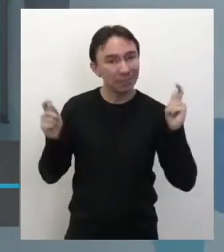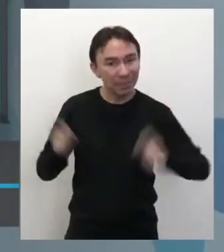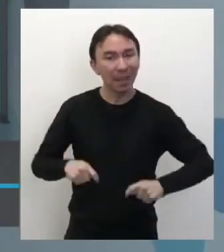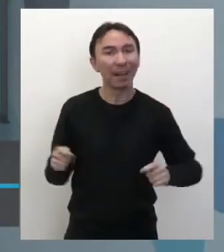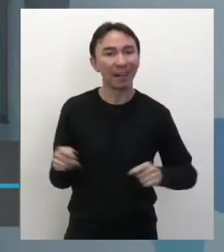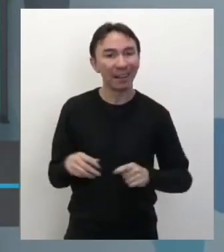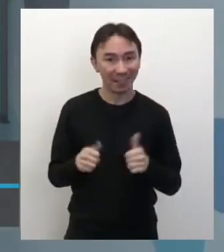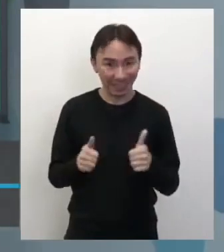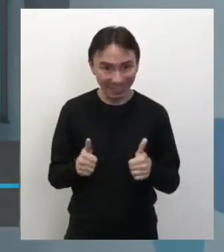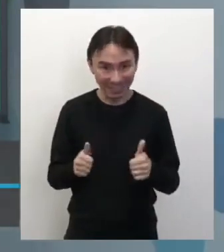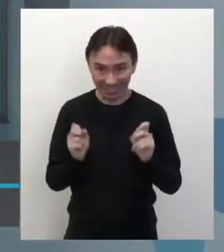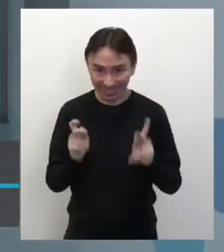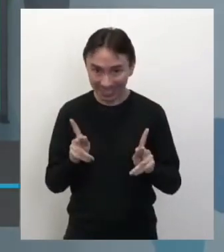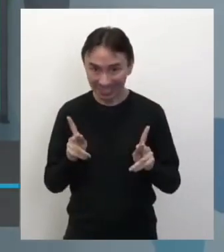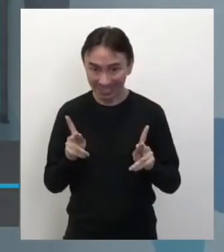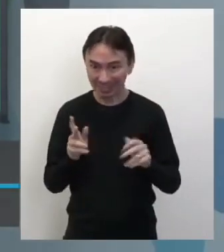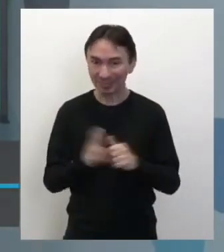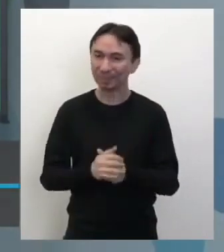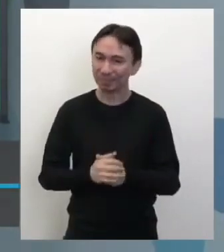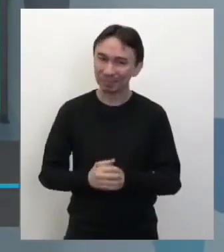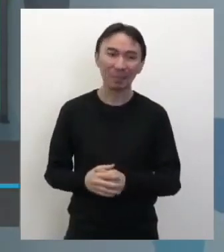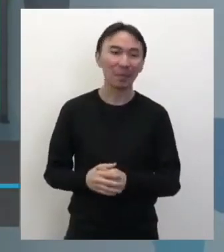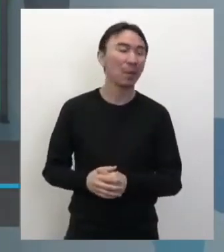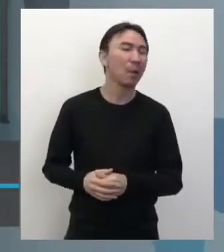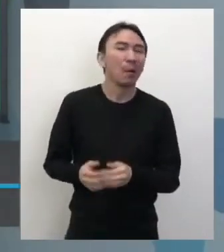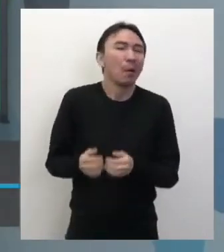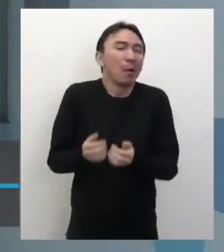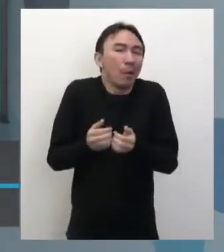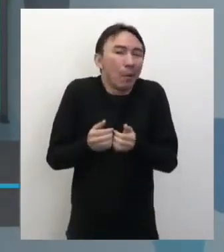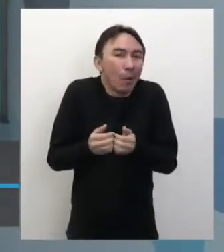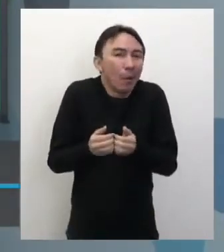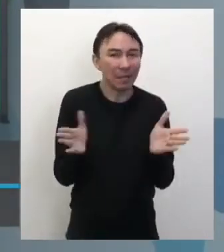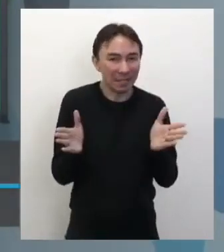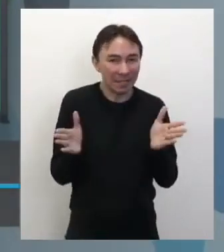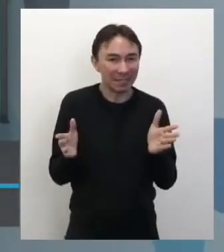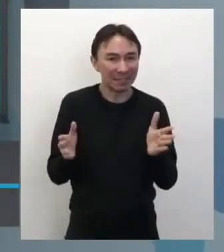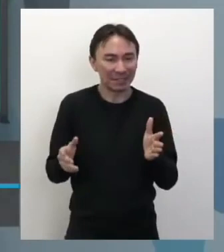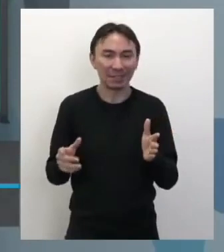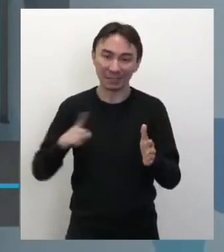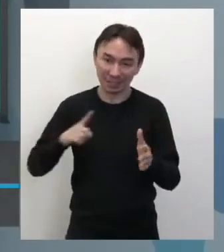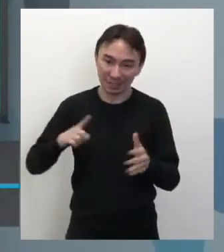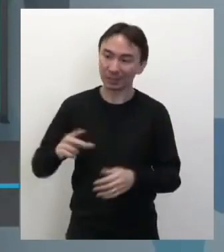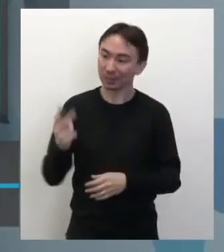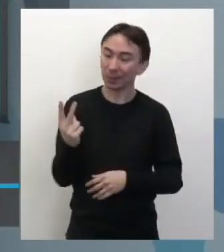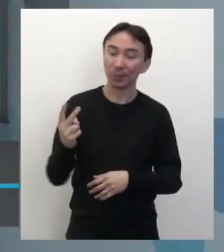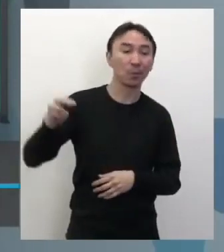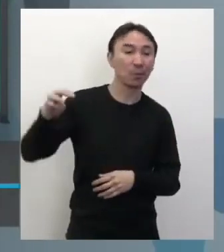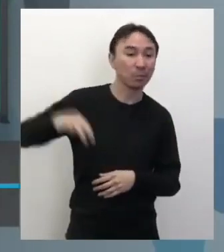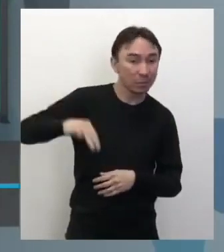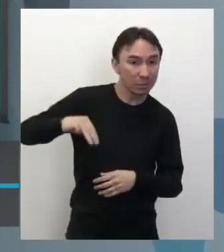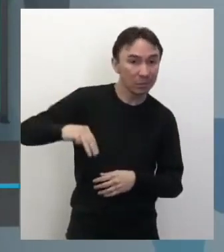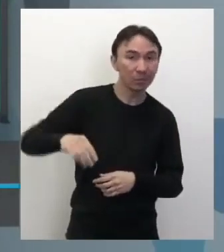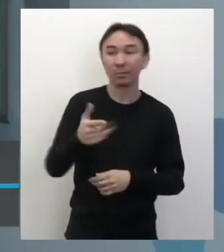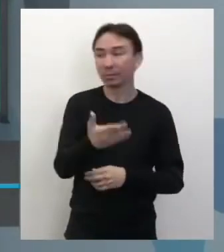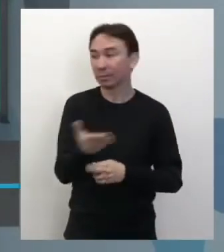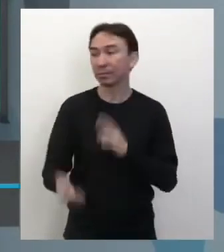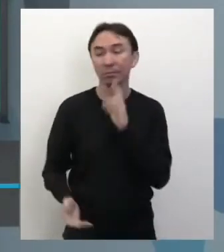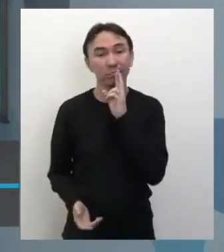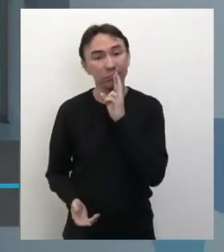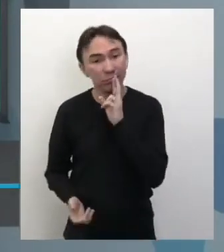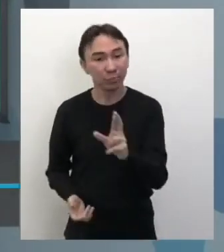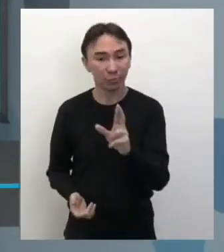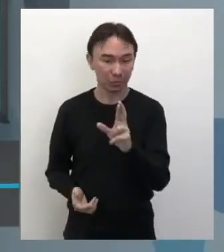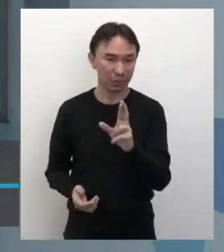Muito bem. Então, para começar aí, para esquentar os motores, né? Eu vou dar dois minutos aí para você responder para mim aí, na sua